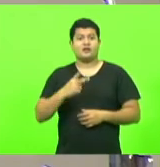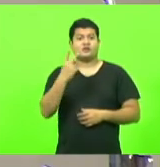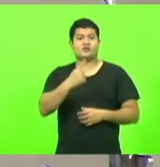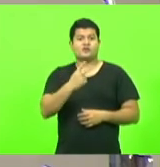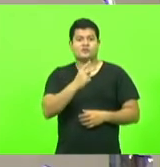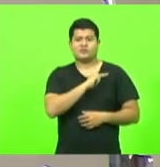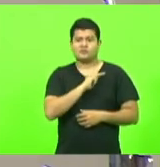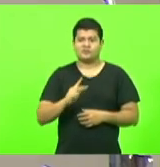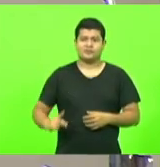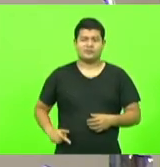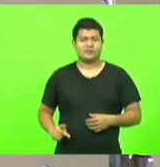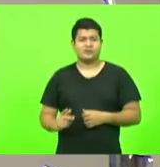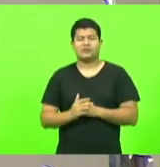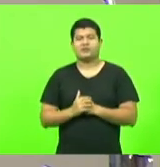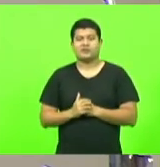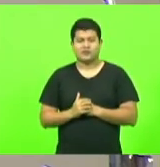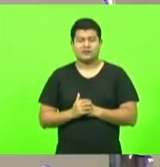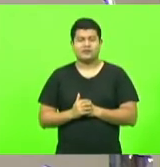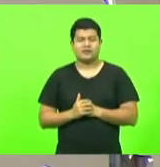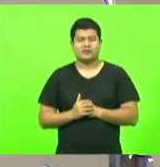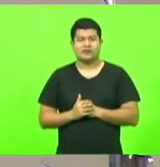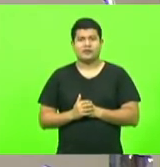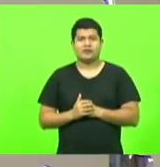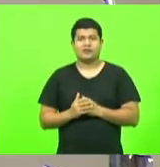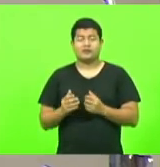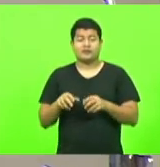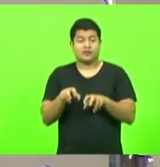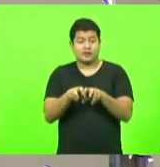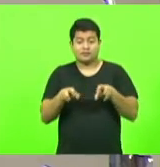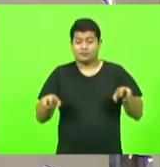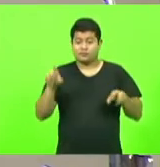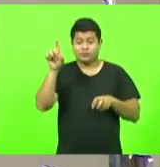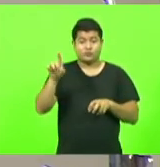dos demais vereadores Igor